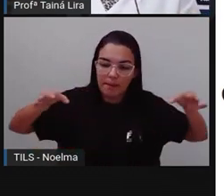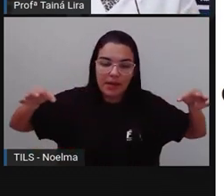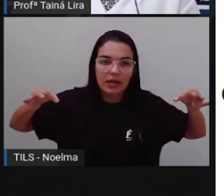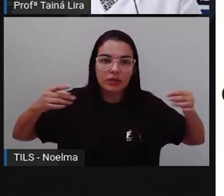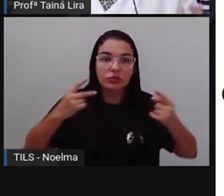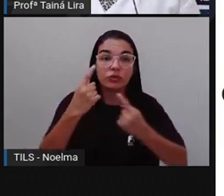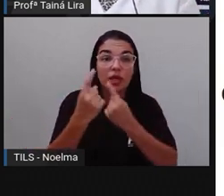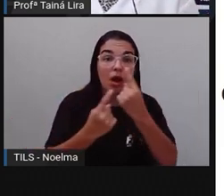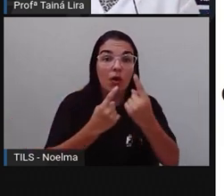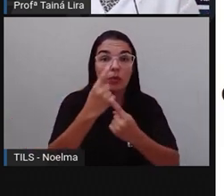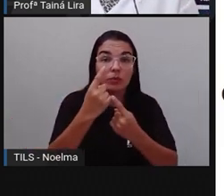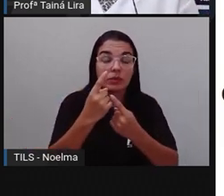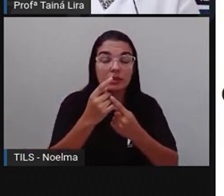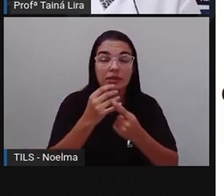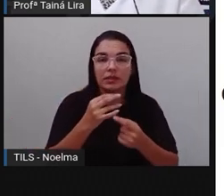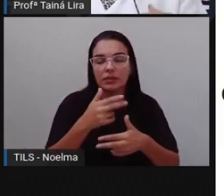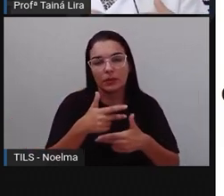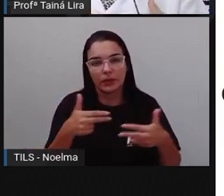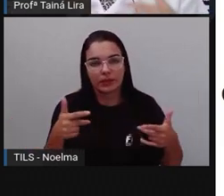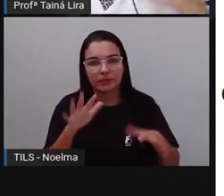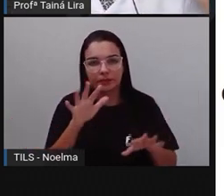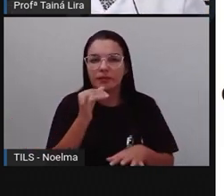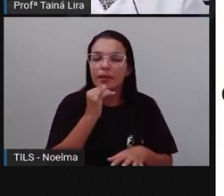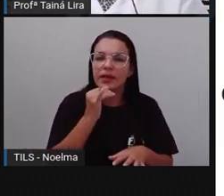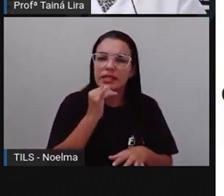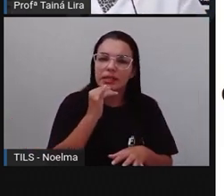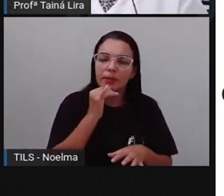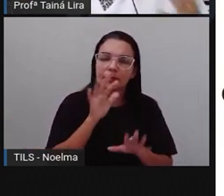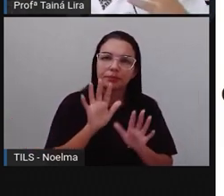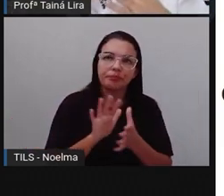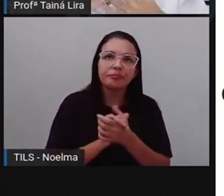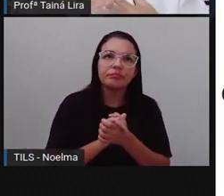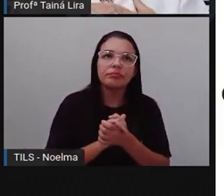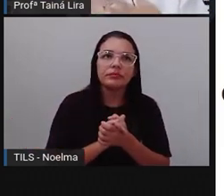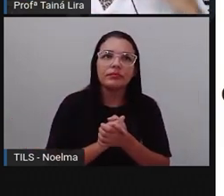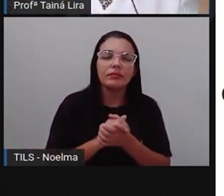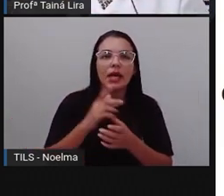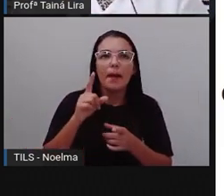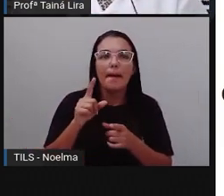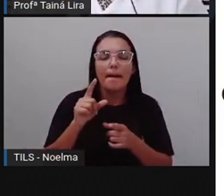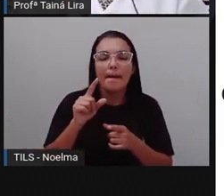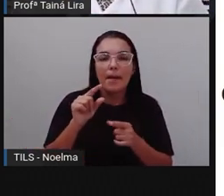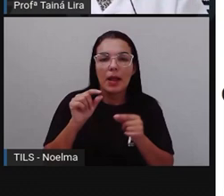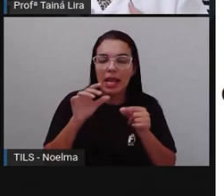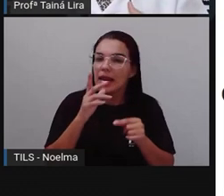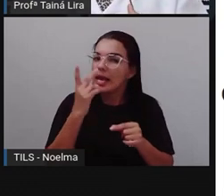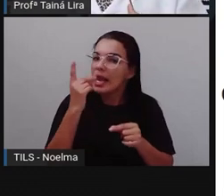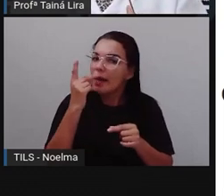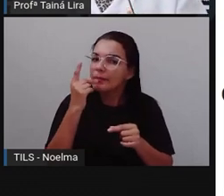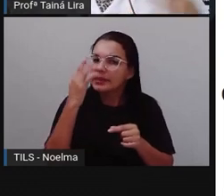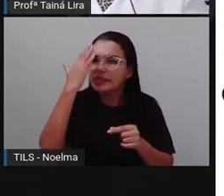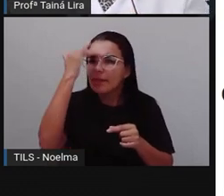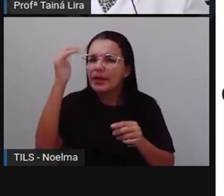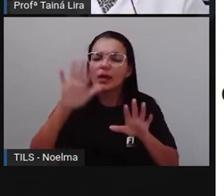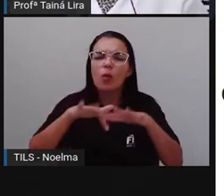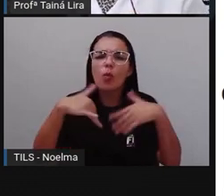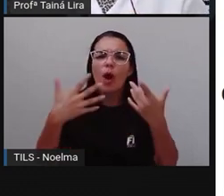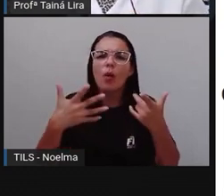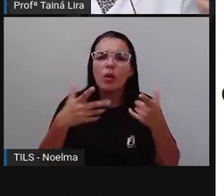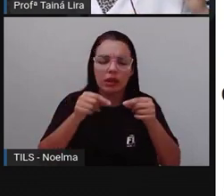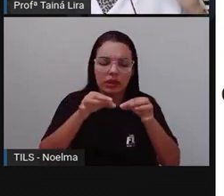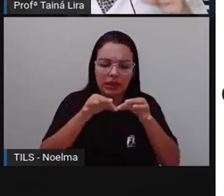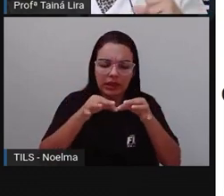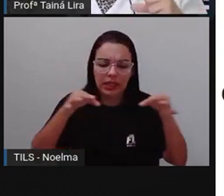alguns objetos, Então, Por exemplo, Para medirmos, Um lápis, Nós podemos utilizar uma